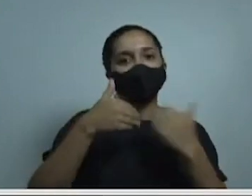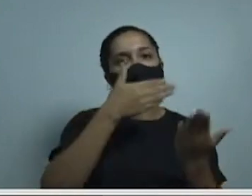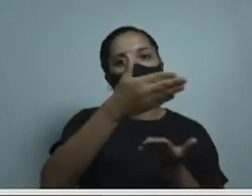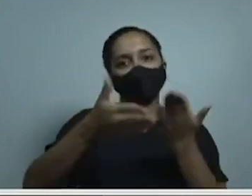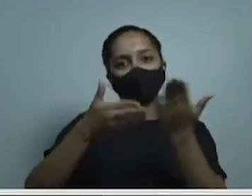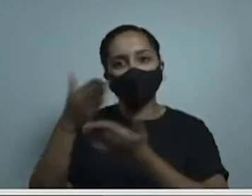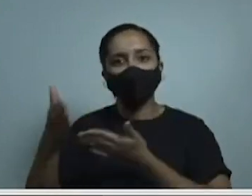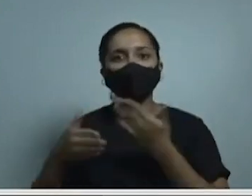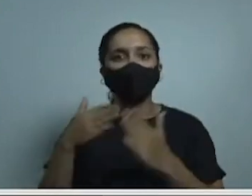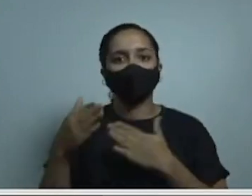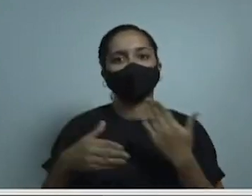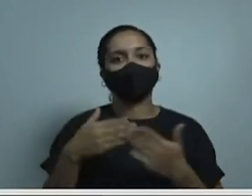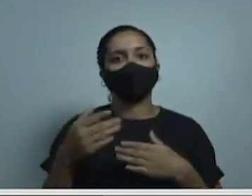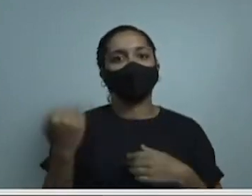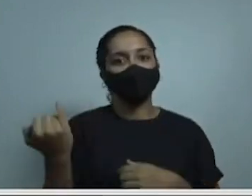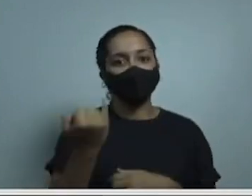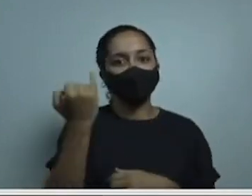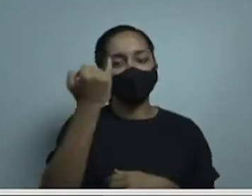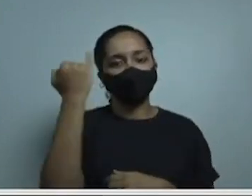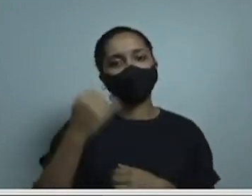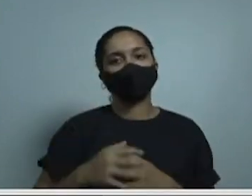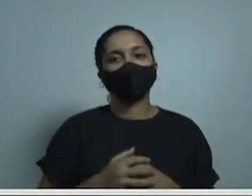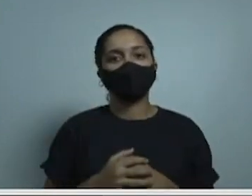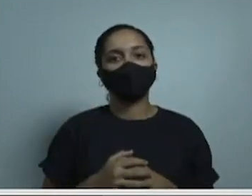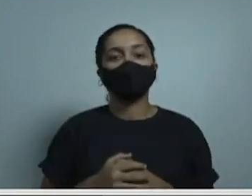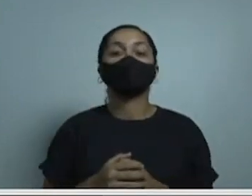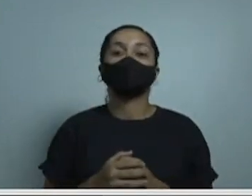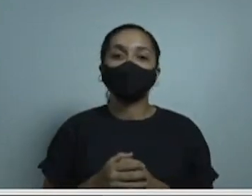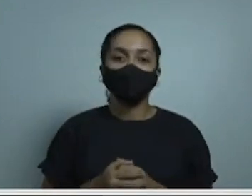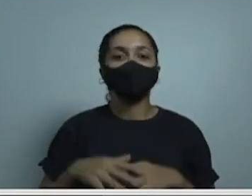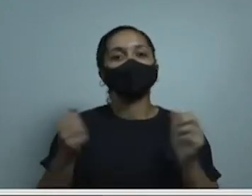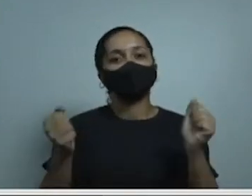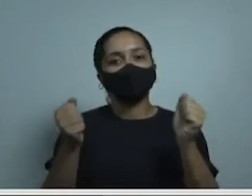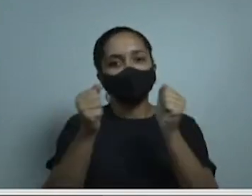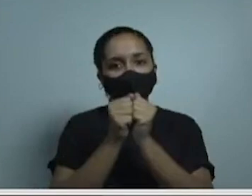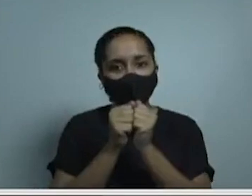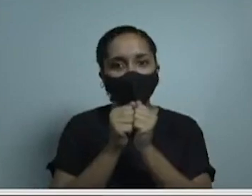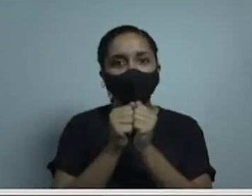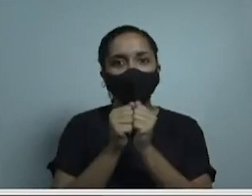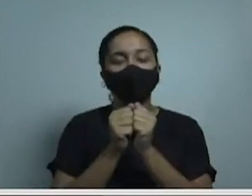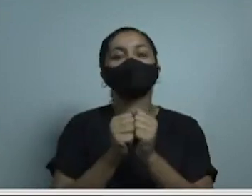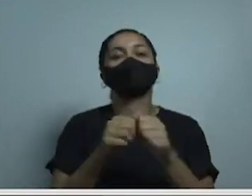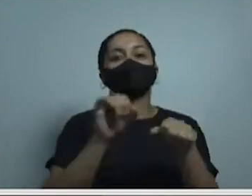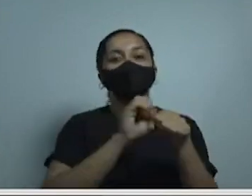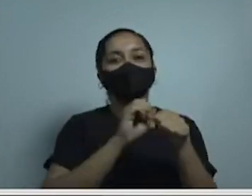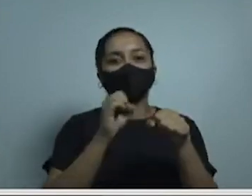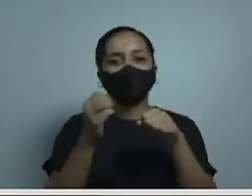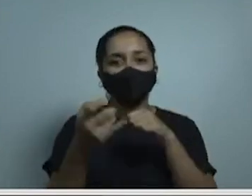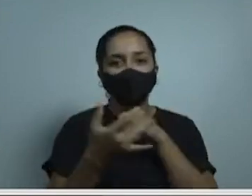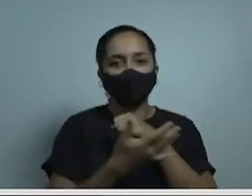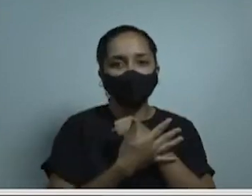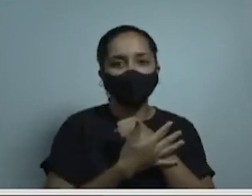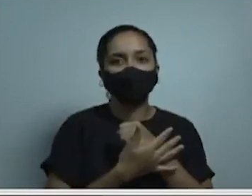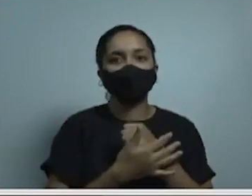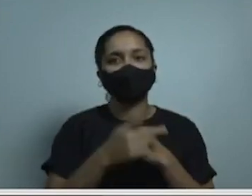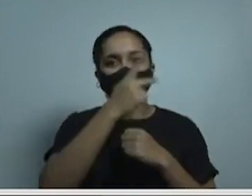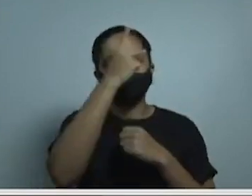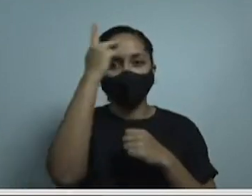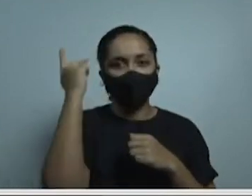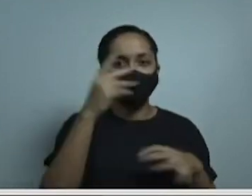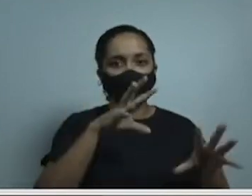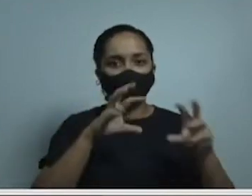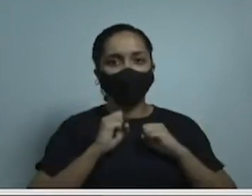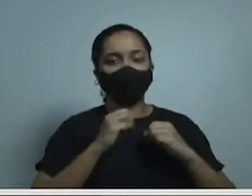E só juntos nós vamos poder evitar um grande número de óbitos e